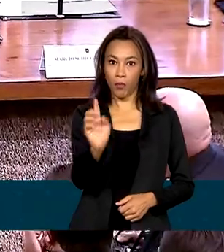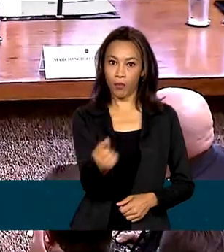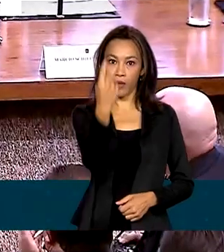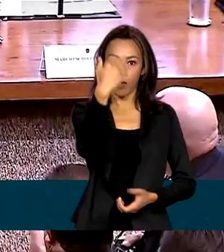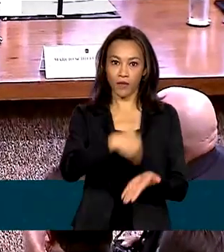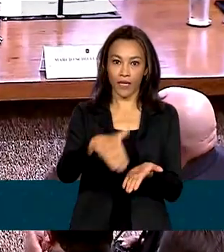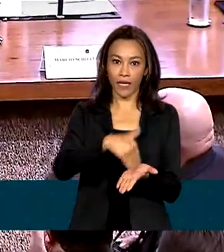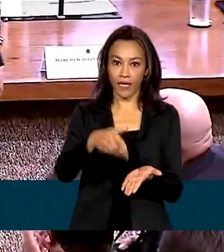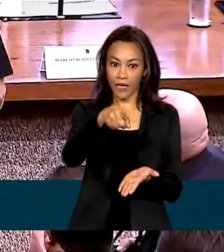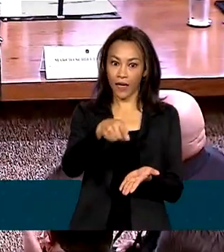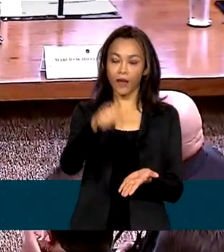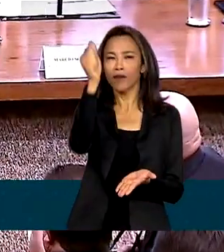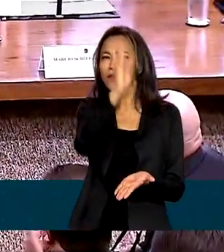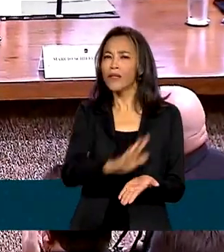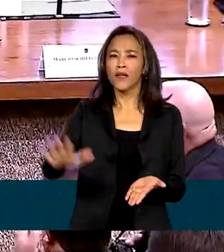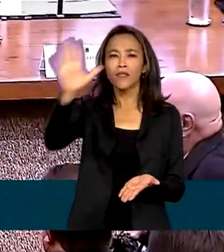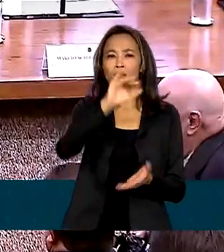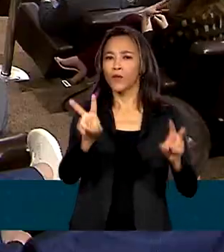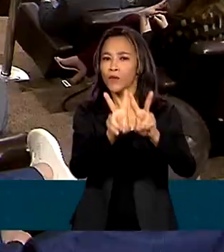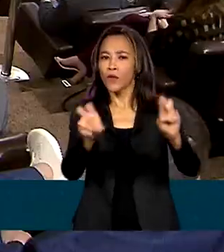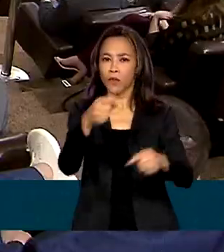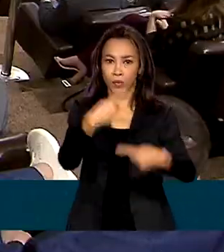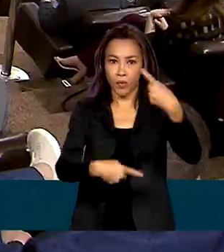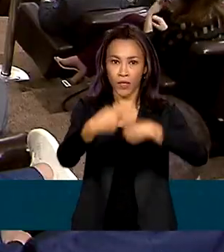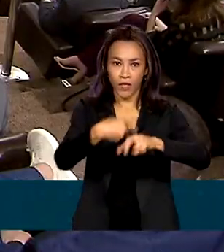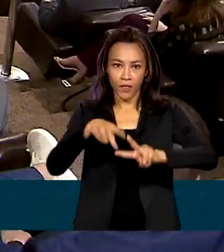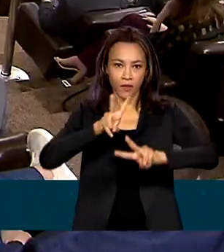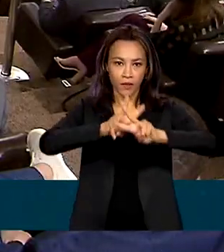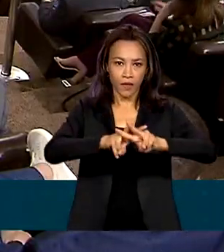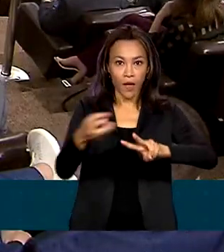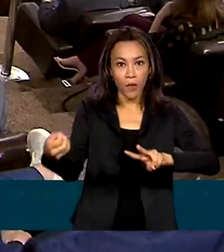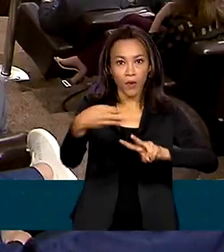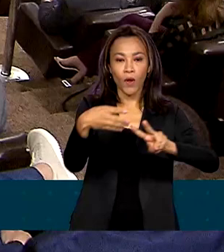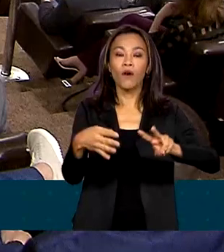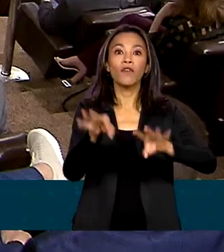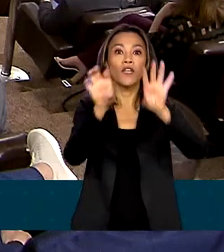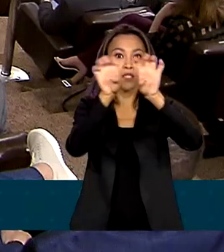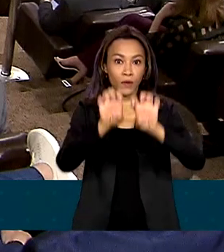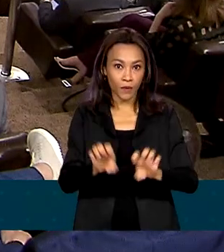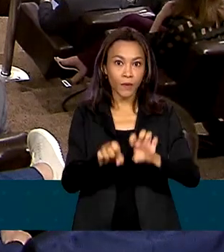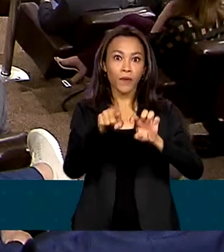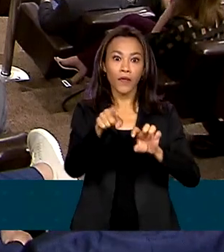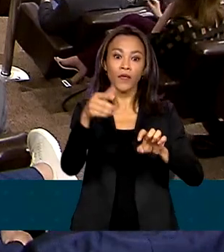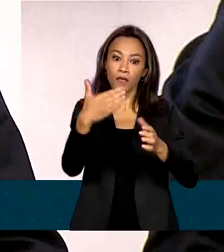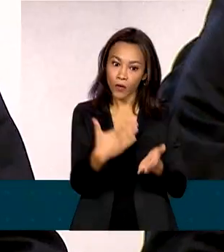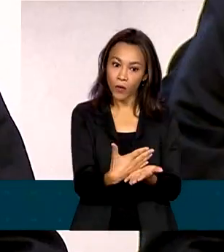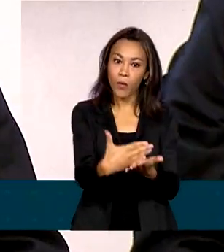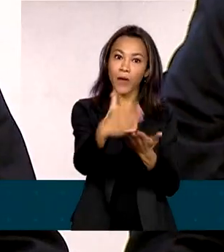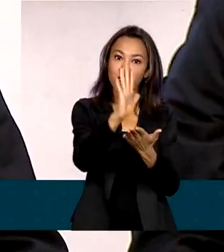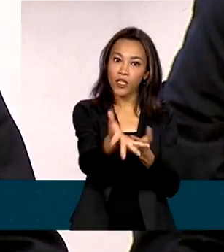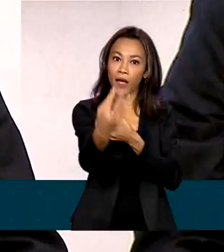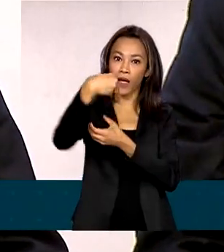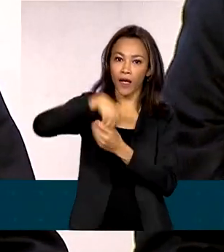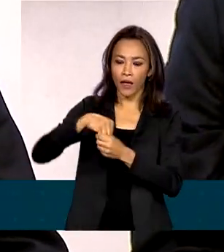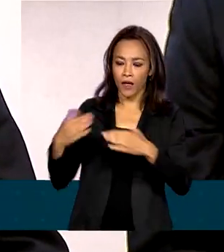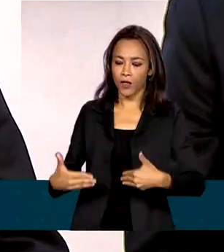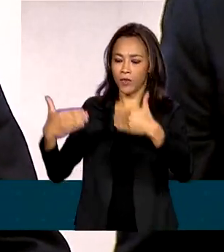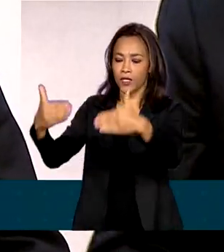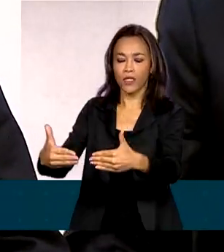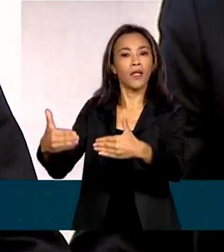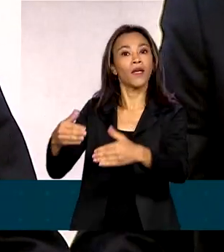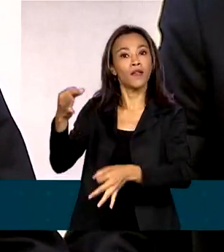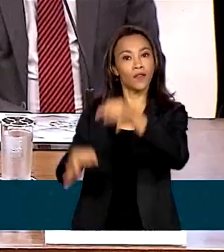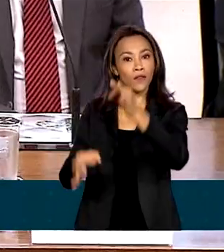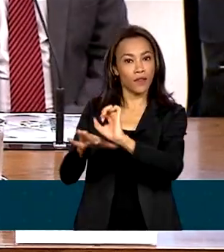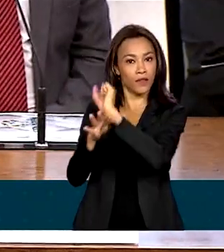Secretaria Nacional de Políticas Penais, uma nova estrutura que passa a integrar o Ministério da Justiça e Segurança